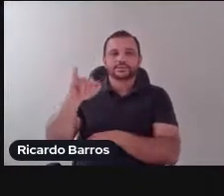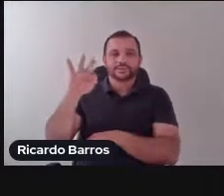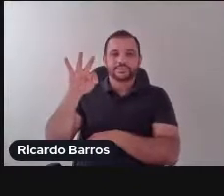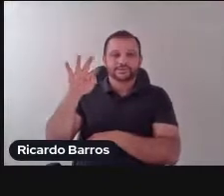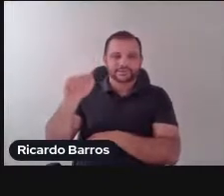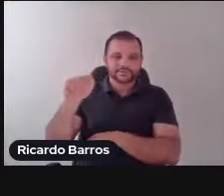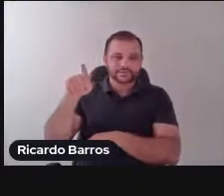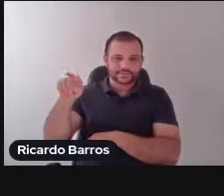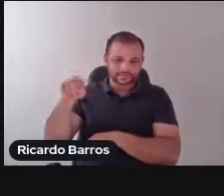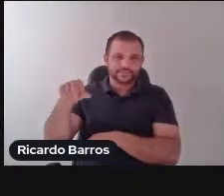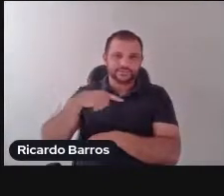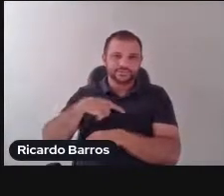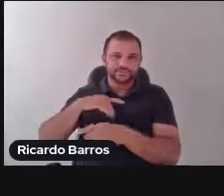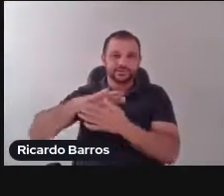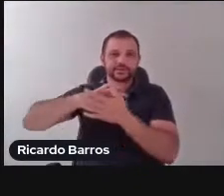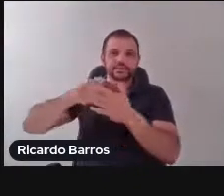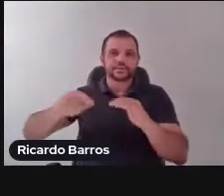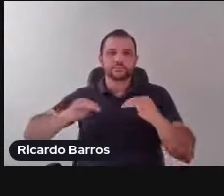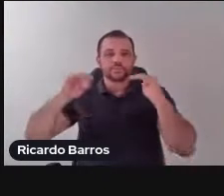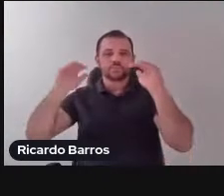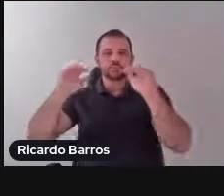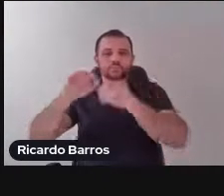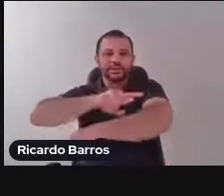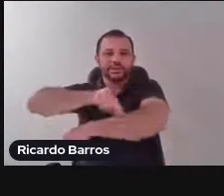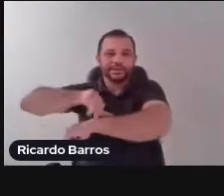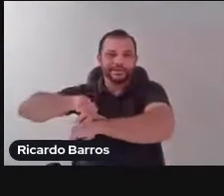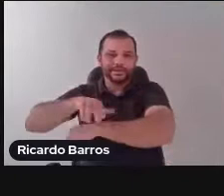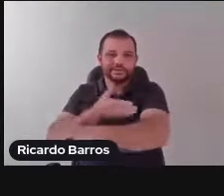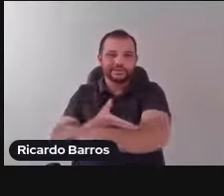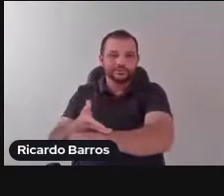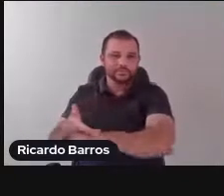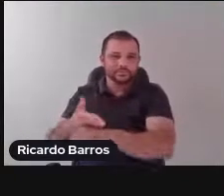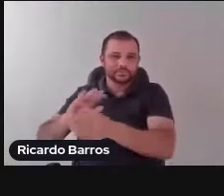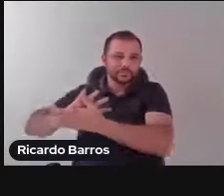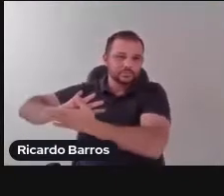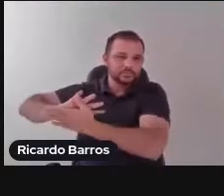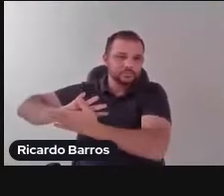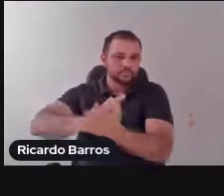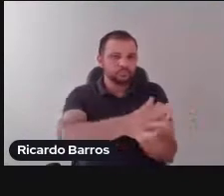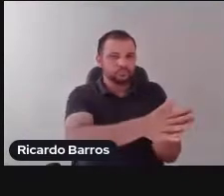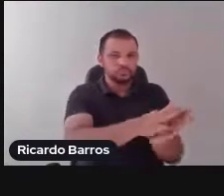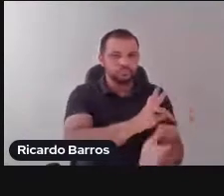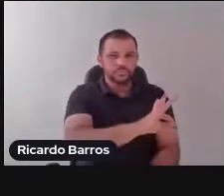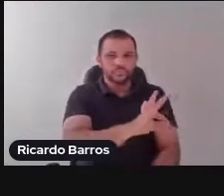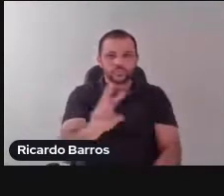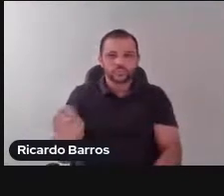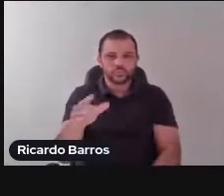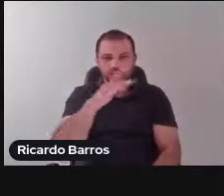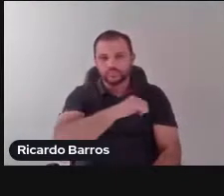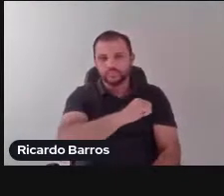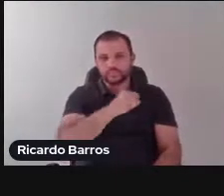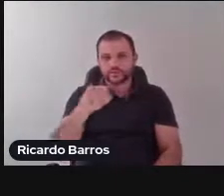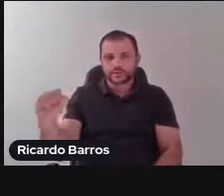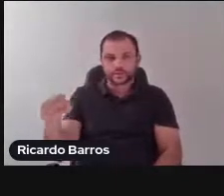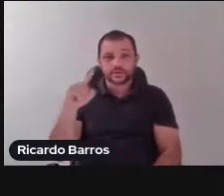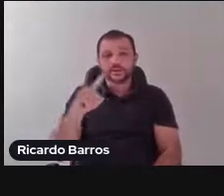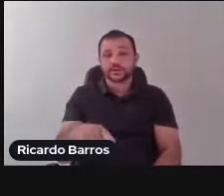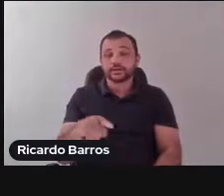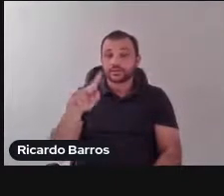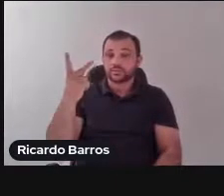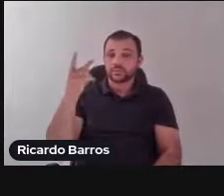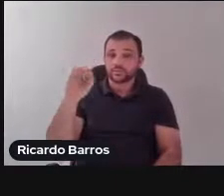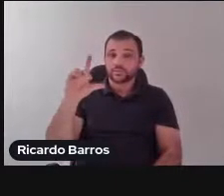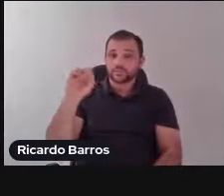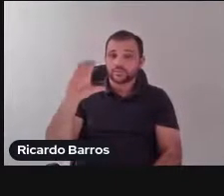tantos outros holocaustos que não foram assim renomeados, nós podemos naturalizar a barbárie ou a violência.